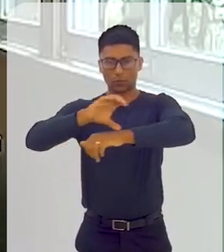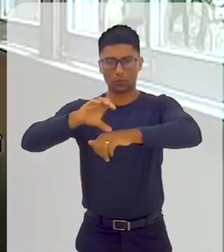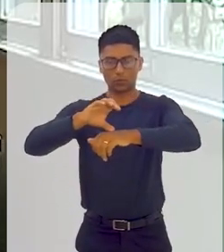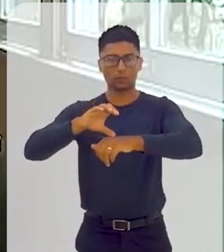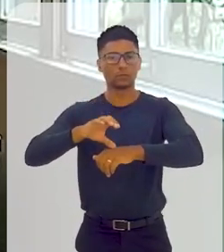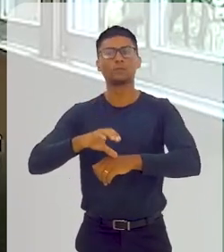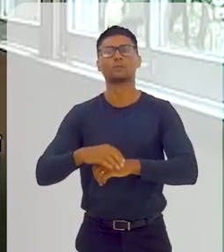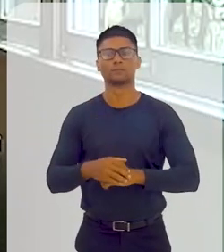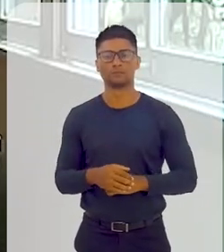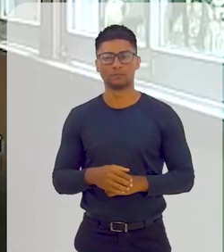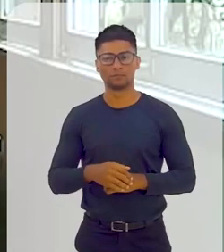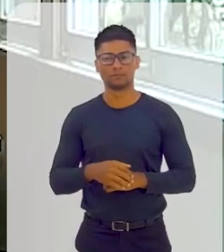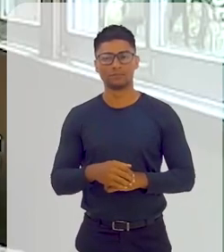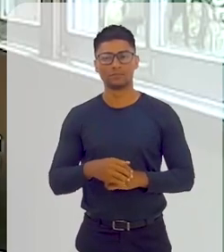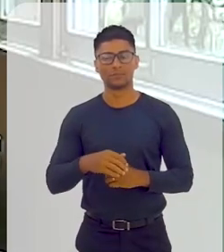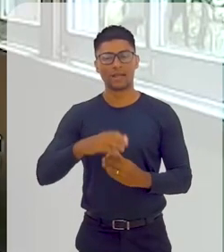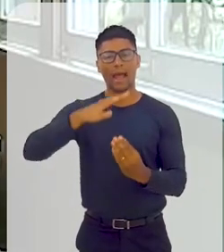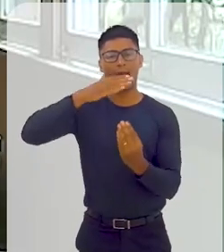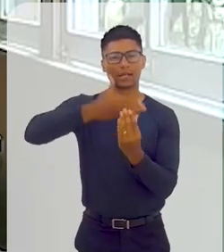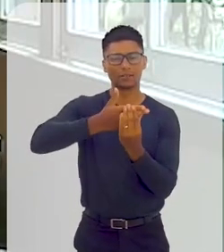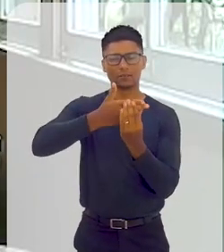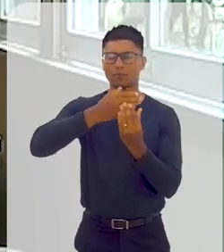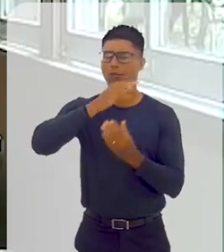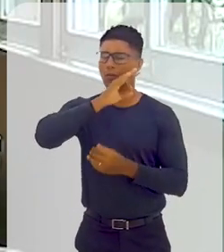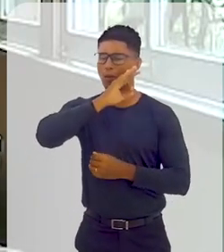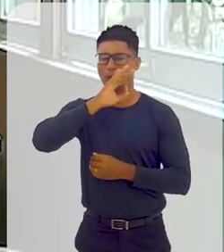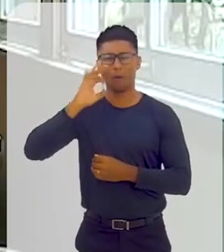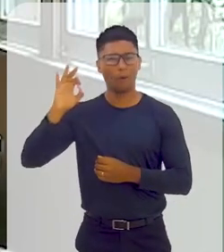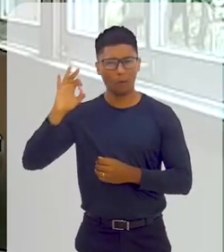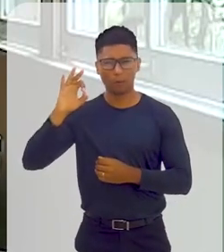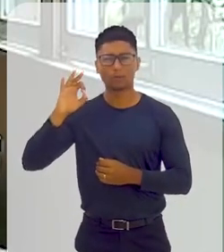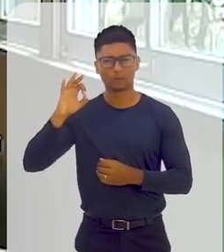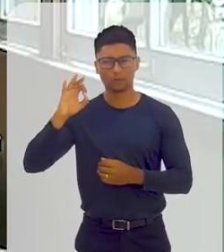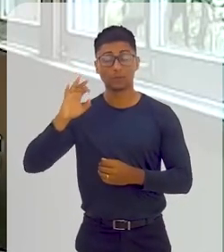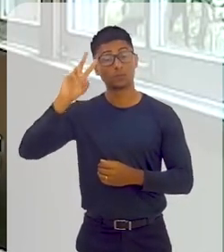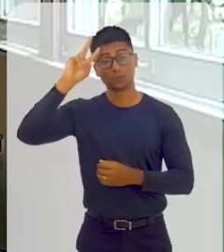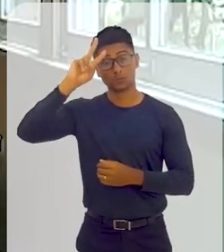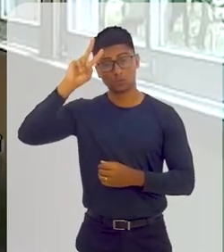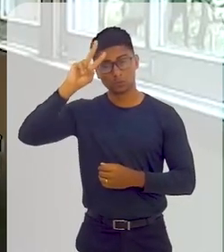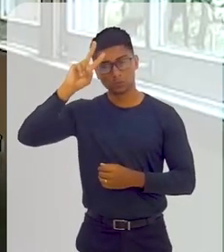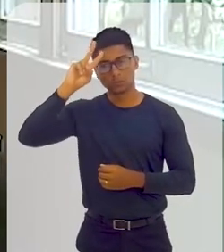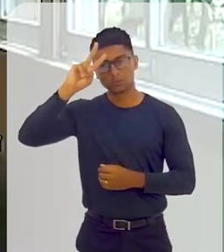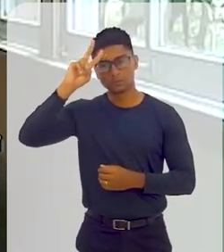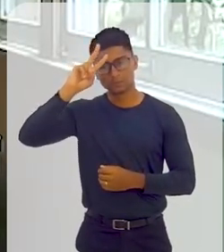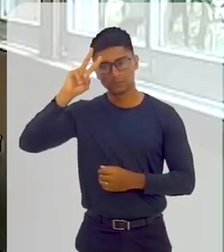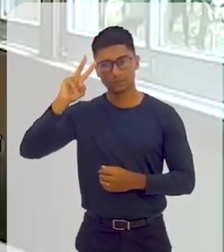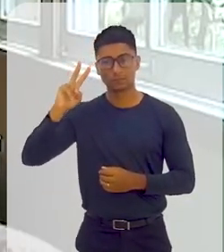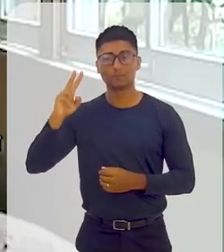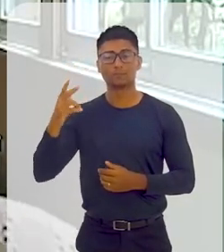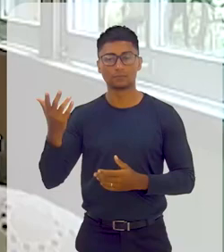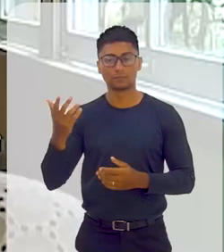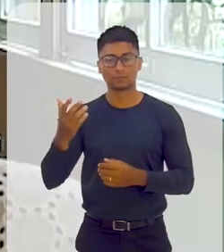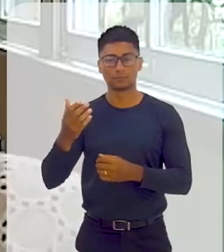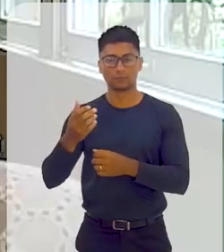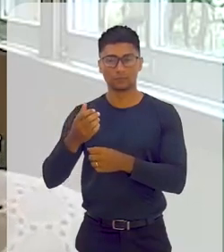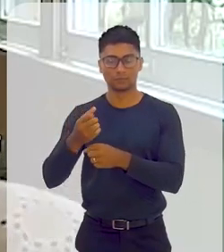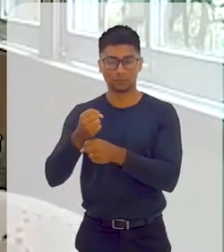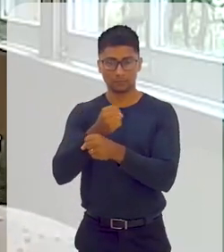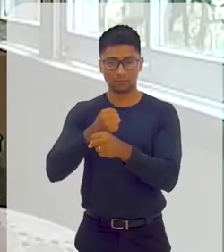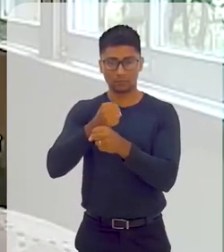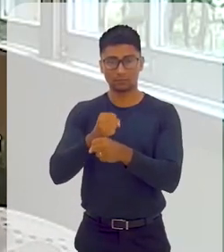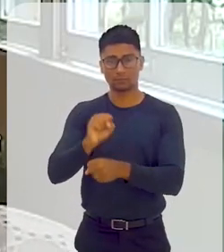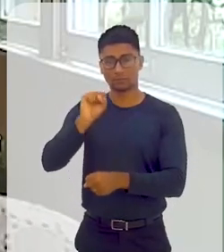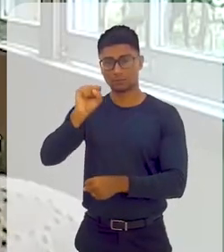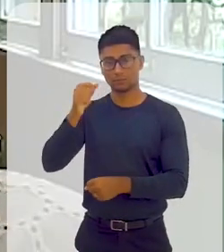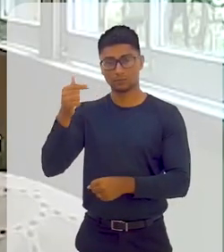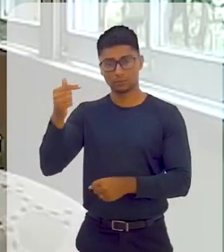toda a história, desde, portanto, há 87 anos para cá, sobre a engenharia pública. Então, nós estamos